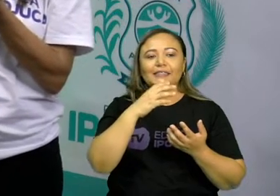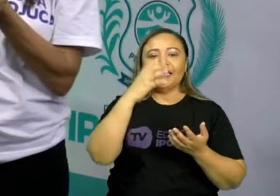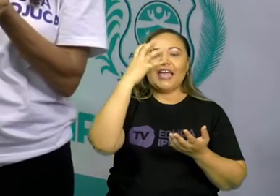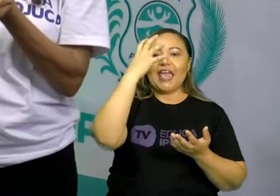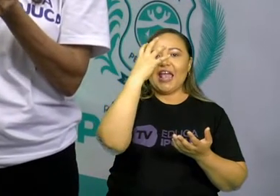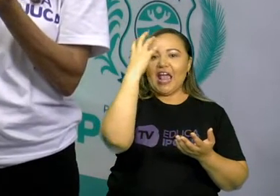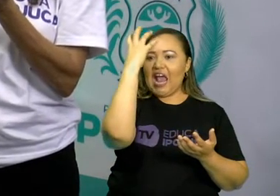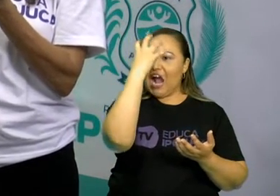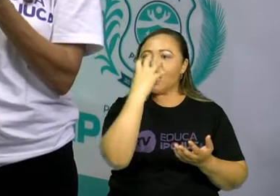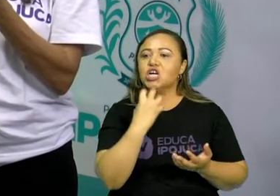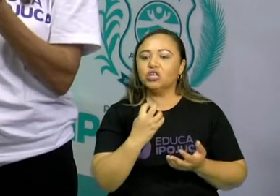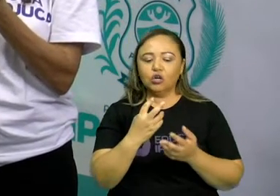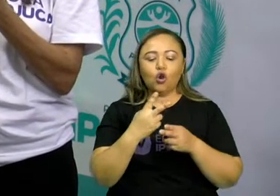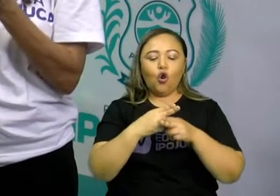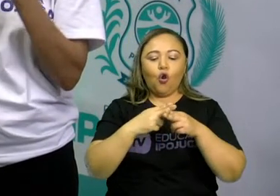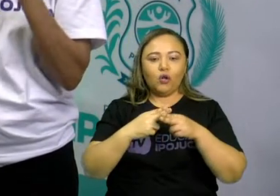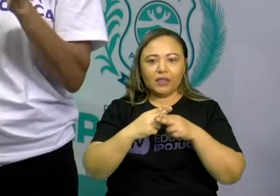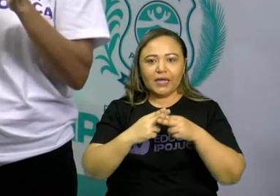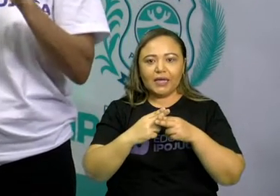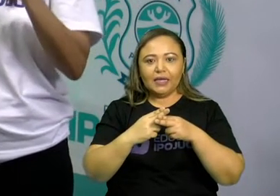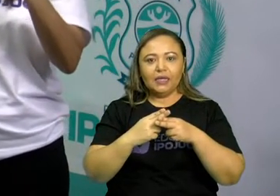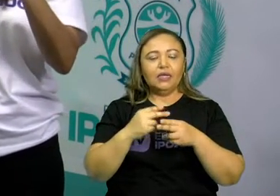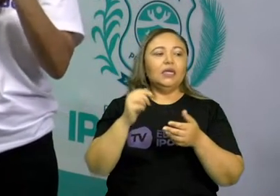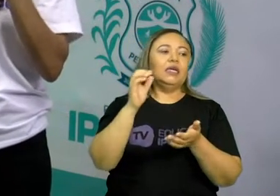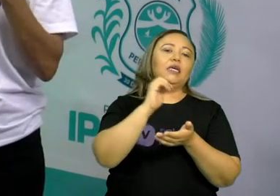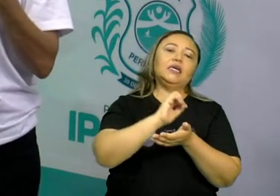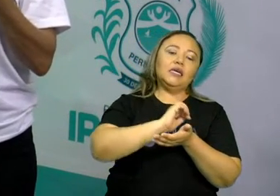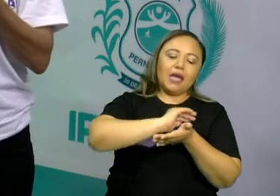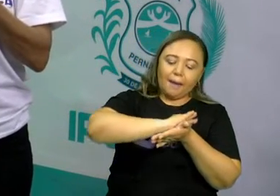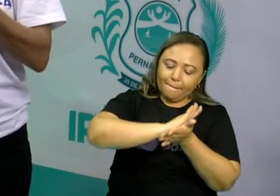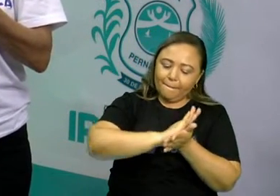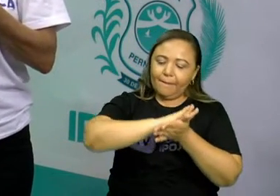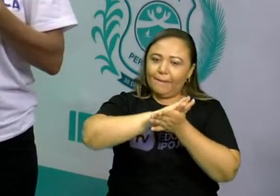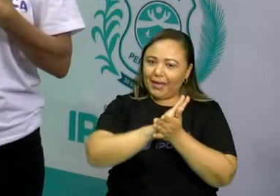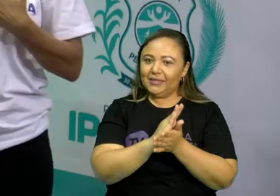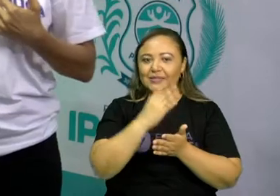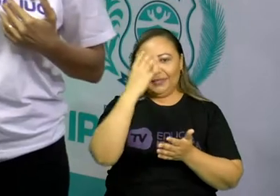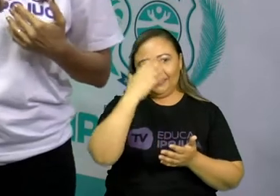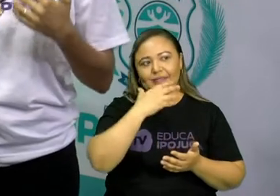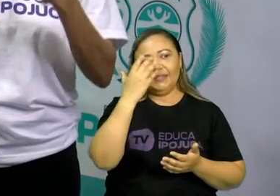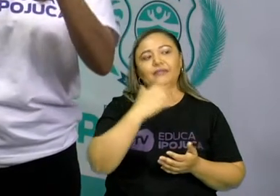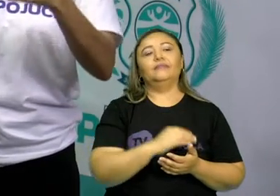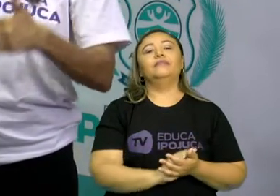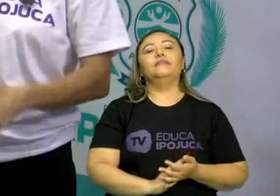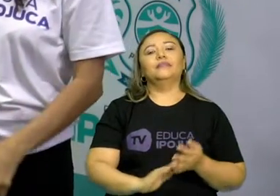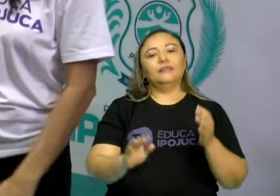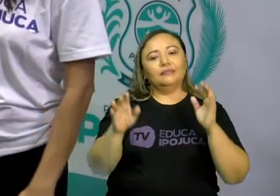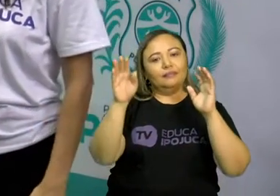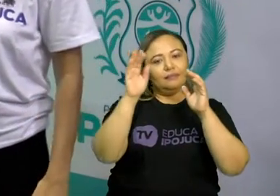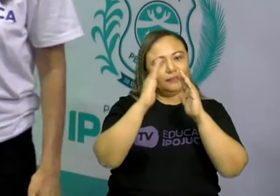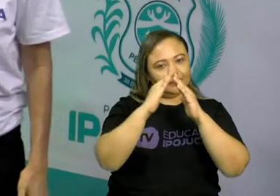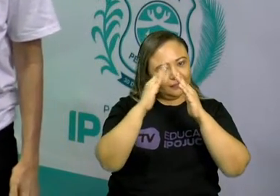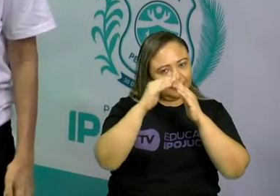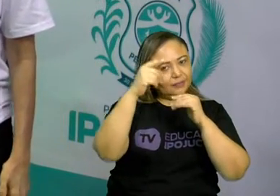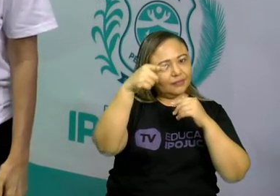amassar, qual é o dente que vai triturar. Isso aí, você mesmo, você faz. Faz essa experiência, é legal.